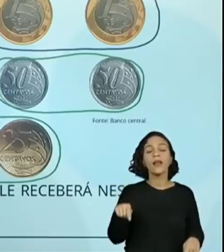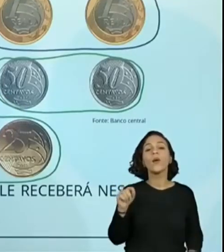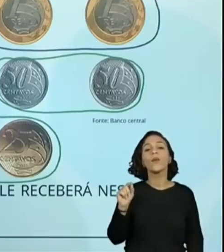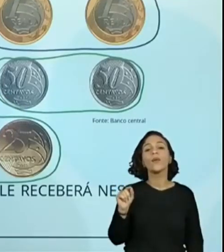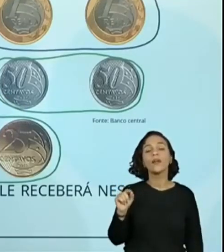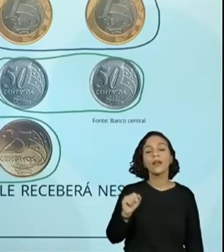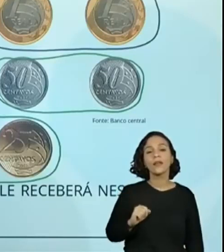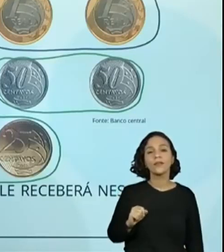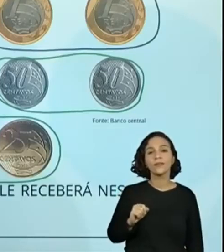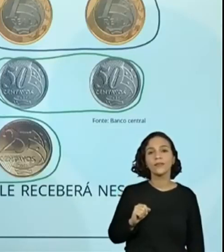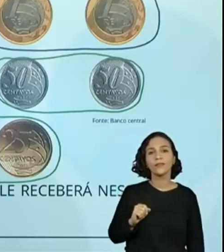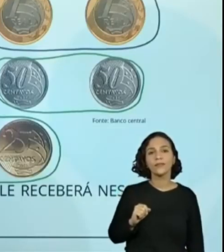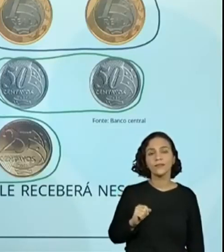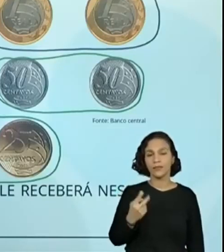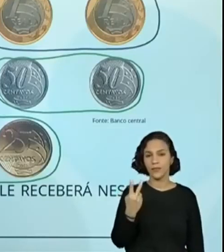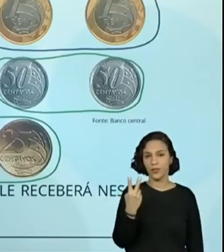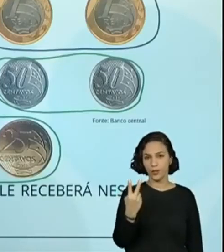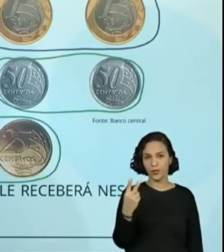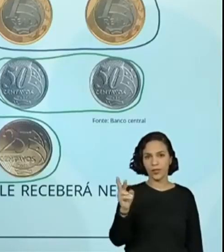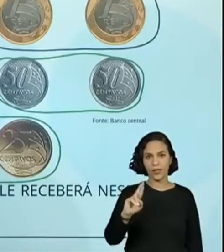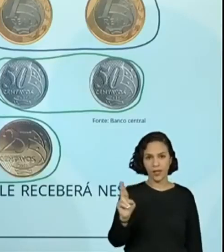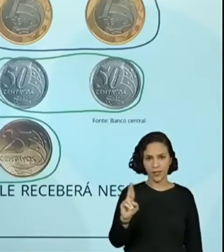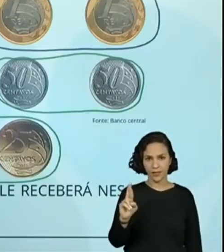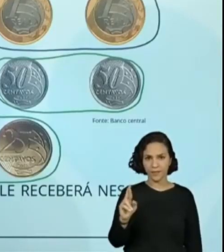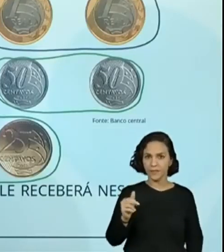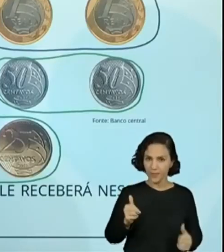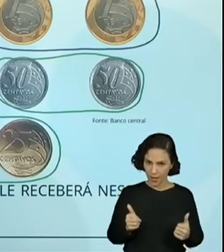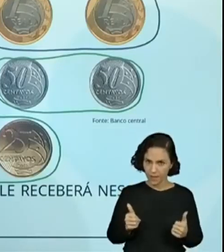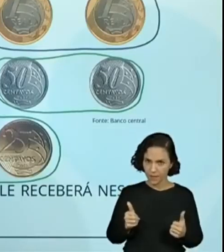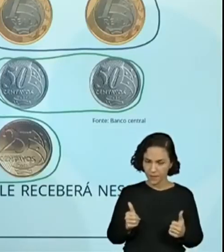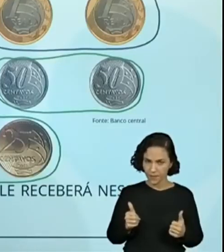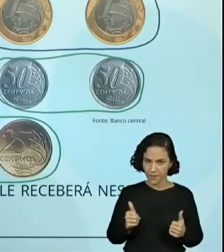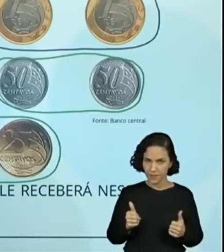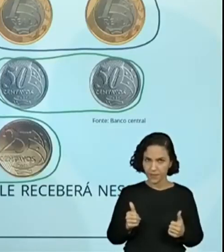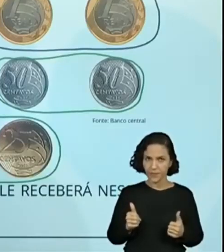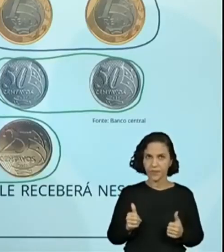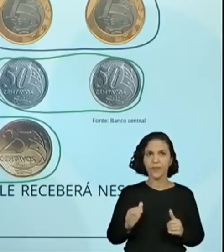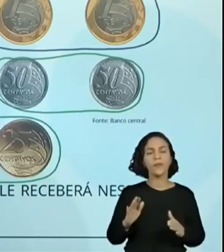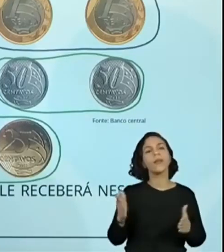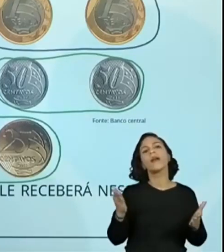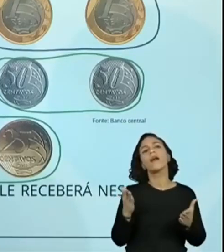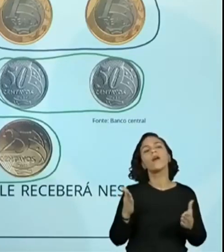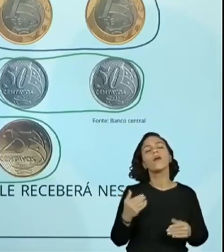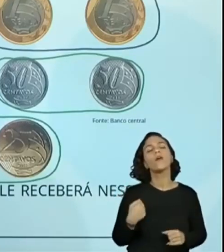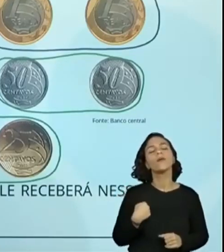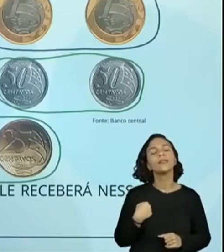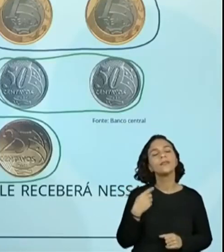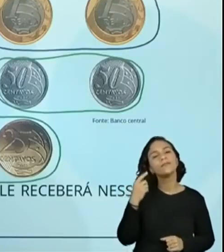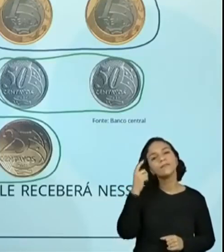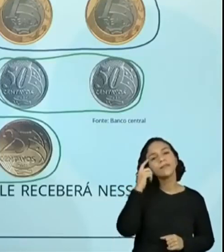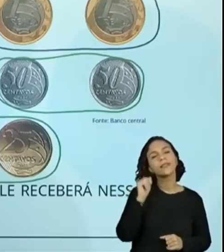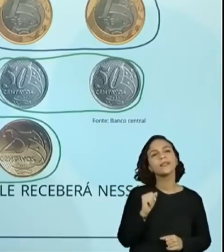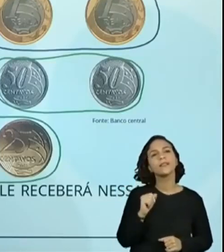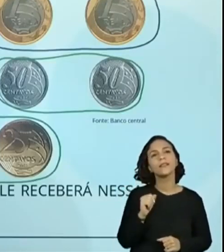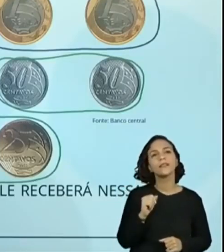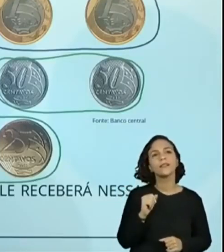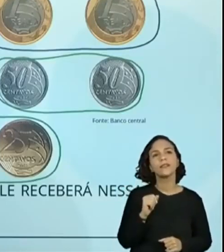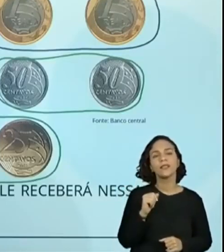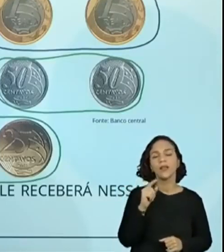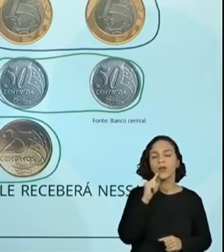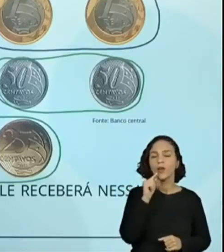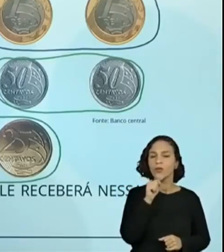de dois reais. reais. Tudo bem? Então, eu vou juntar essas daqui, ó,